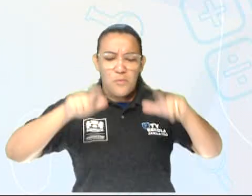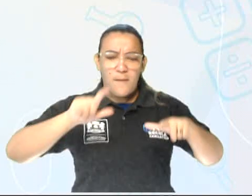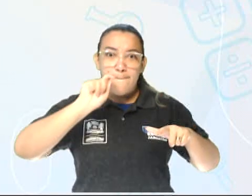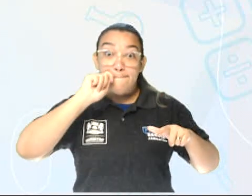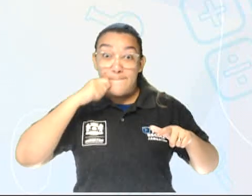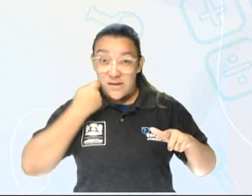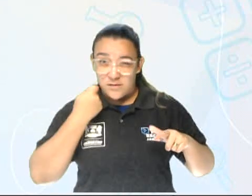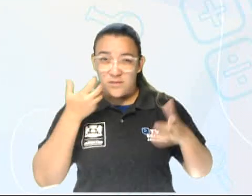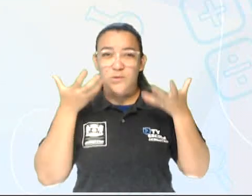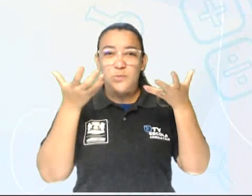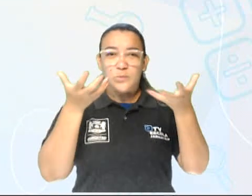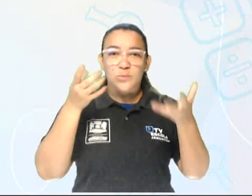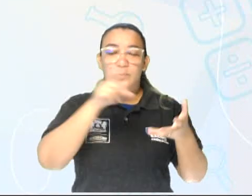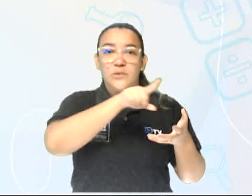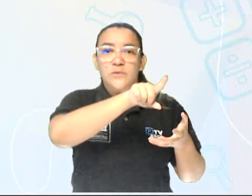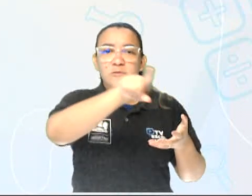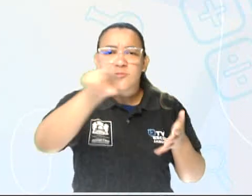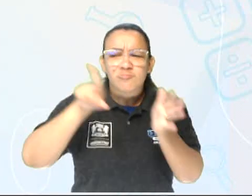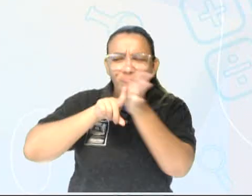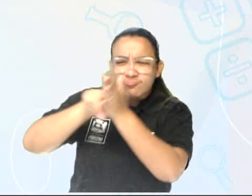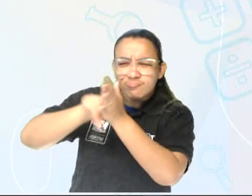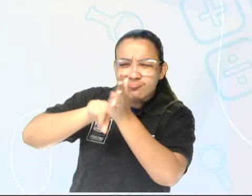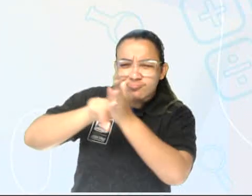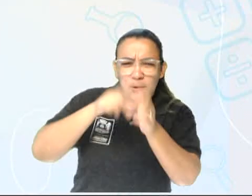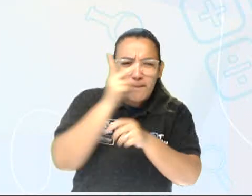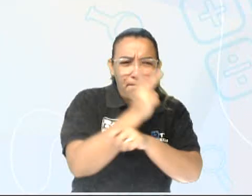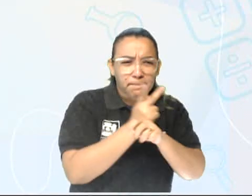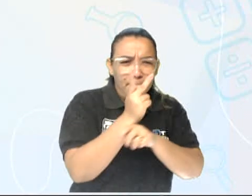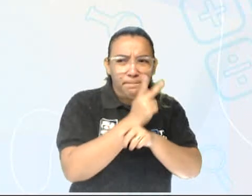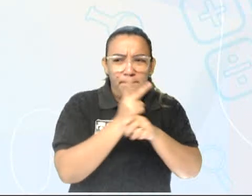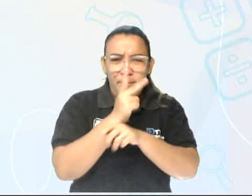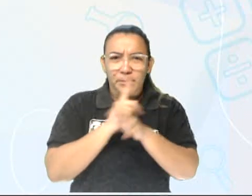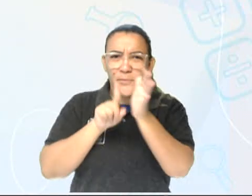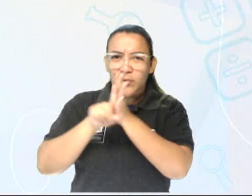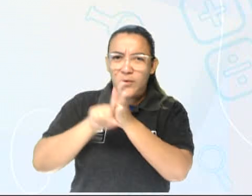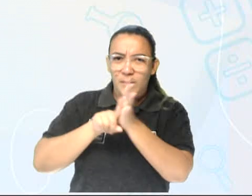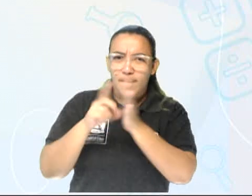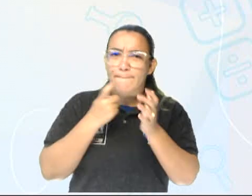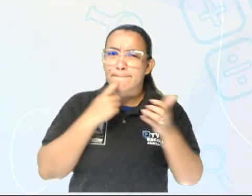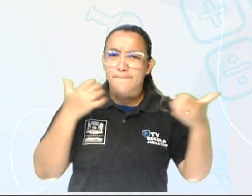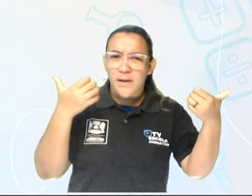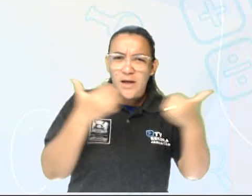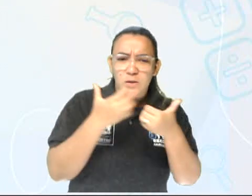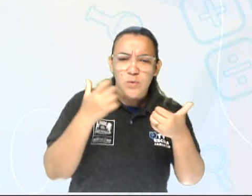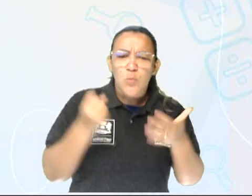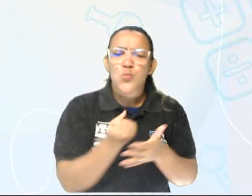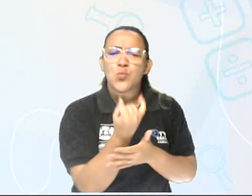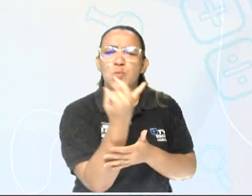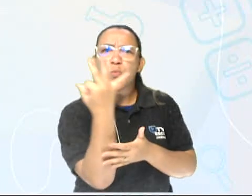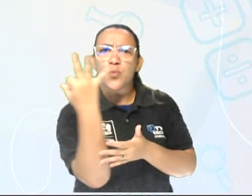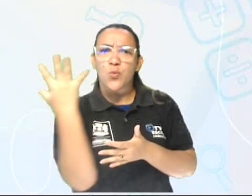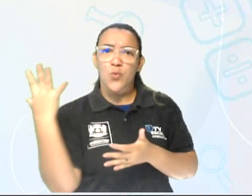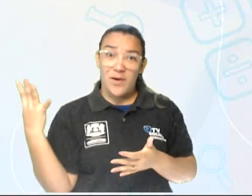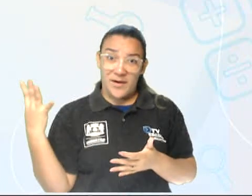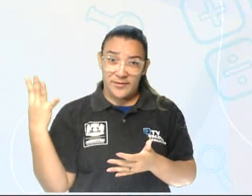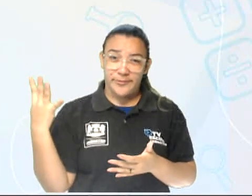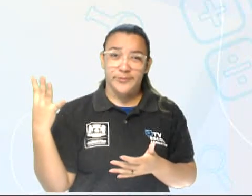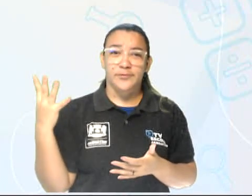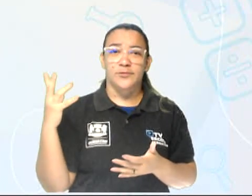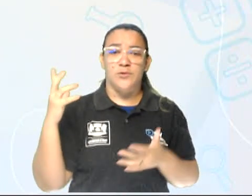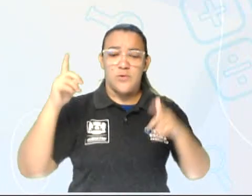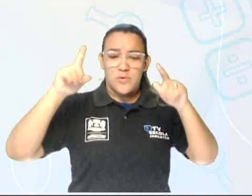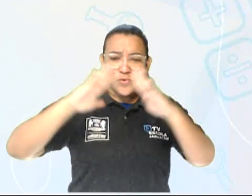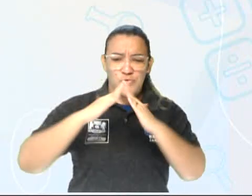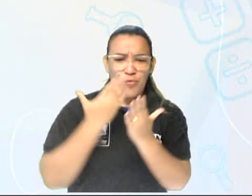Então, eu gostaria que você pesquisasse aí no teu bairro, né? Quantos snack bars, quantas